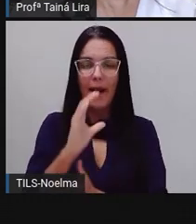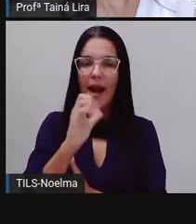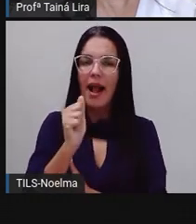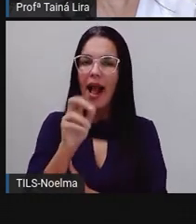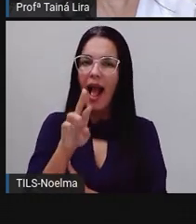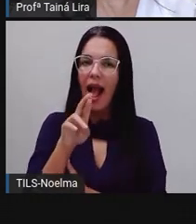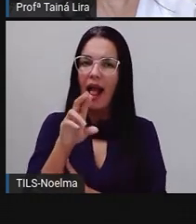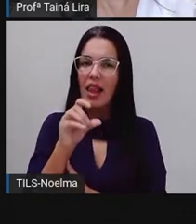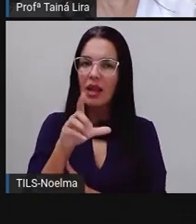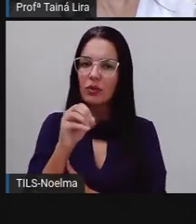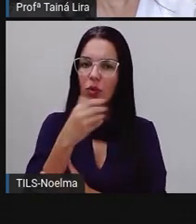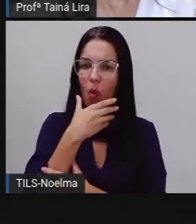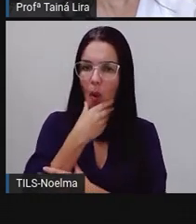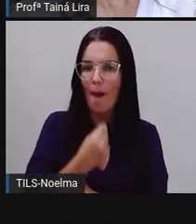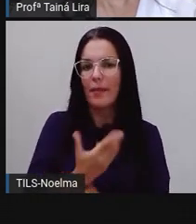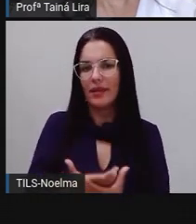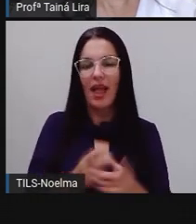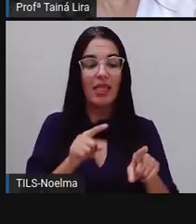Carlos,